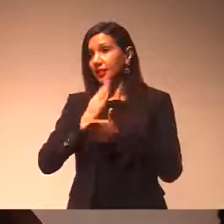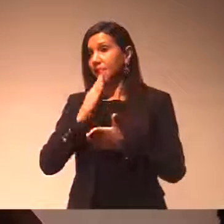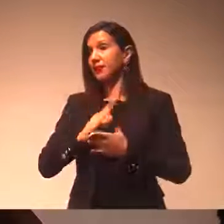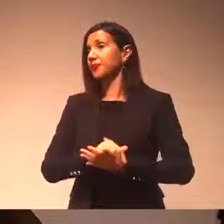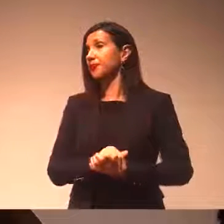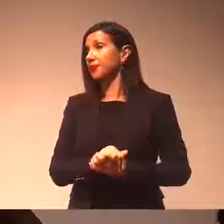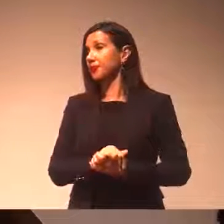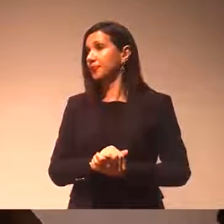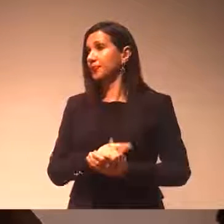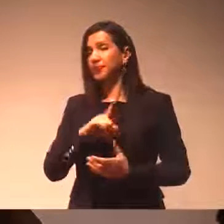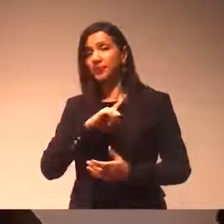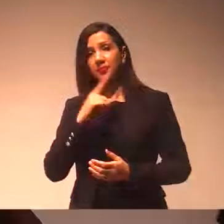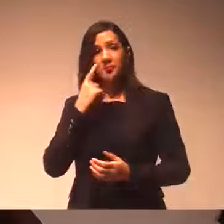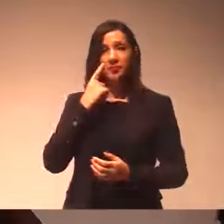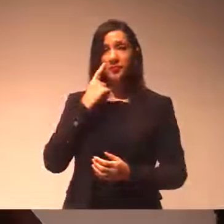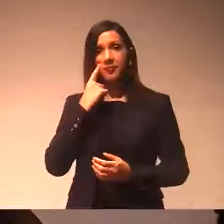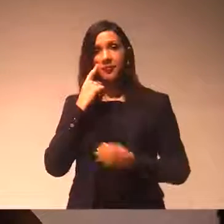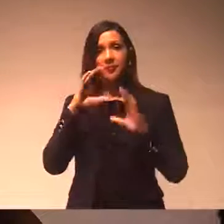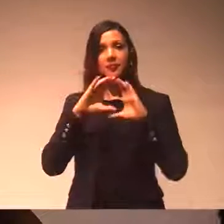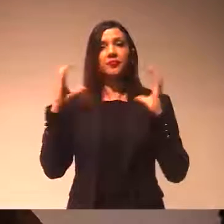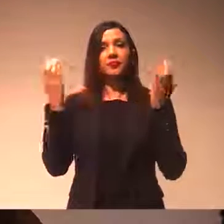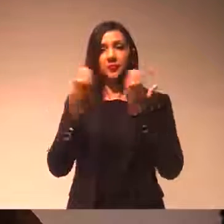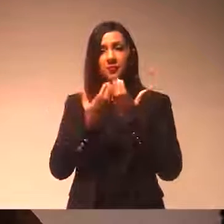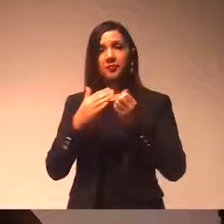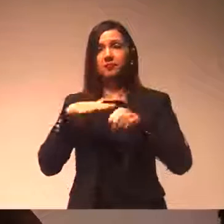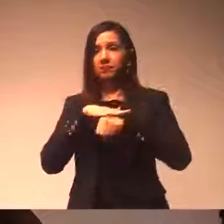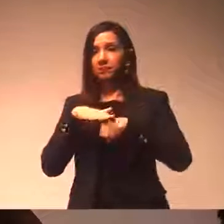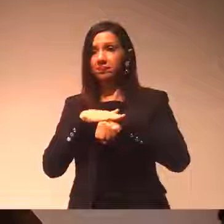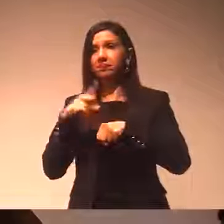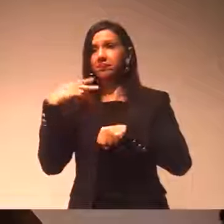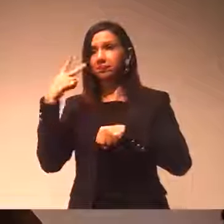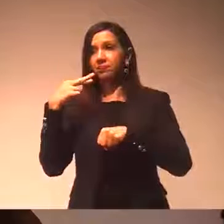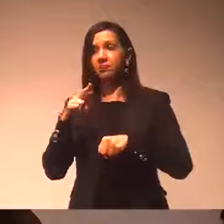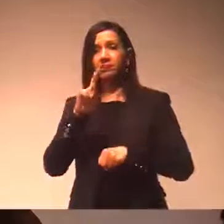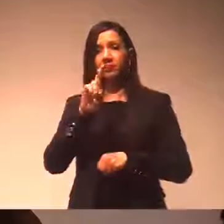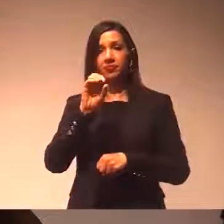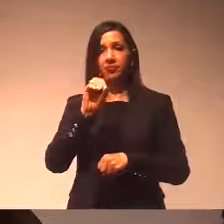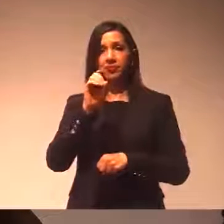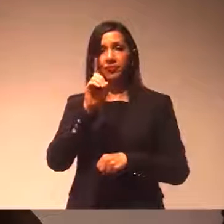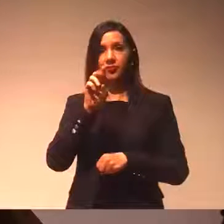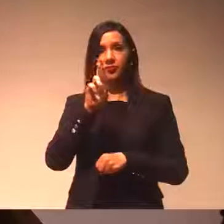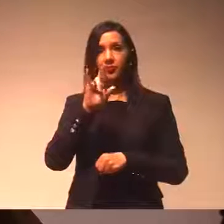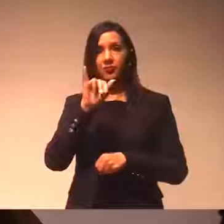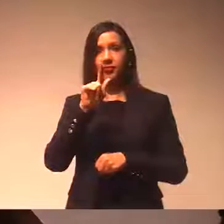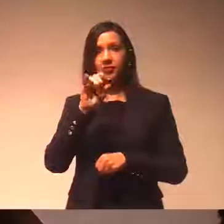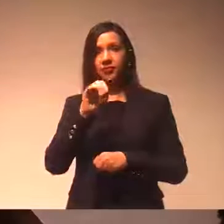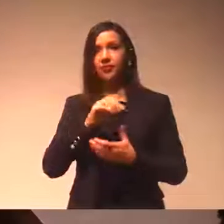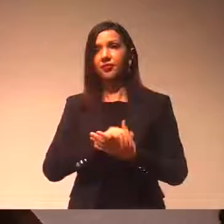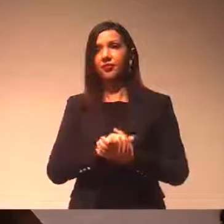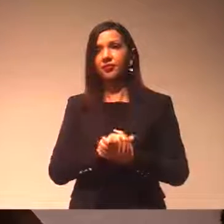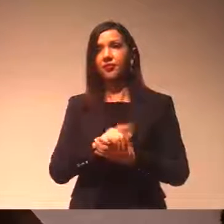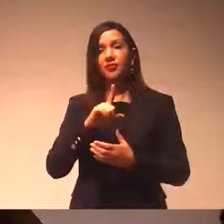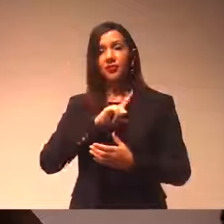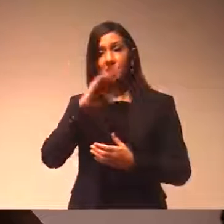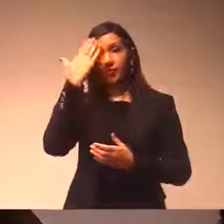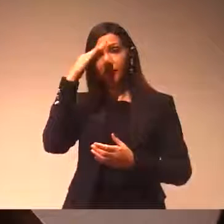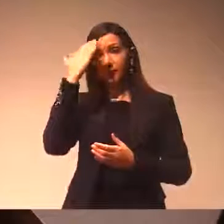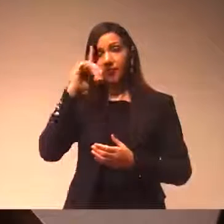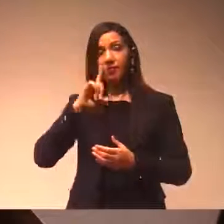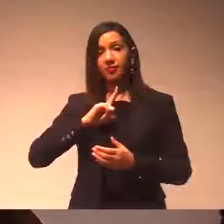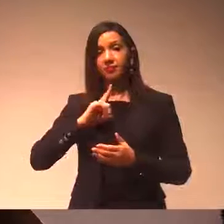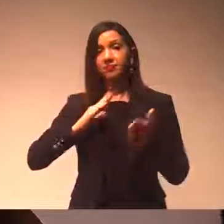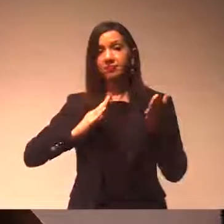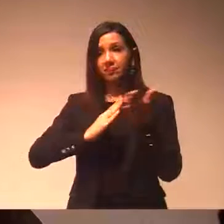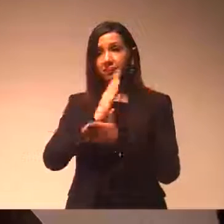uma dúvida nessa Câmara, até conversei com o vereador Rodrigo, que apresentou o projeto, falando que eu não tinha o entendimento que aquilo que foi